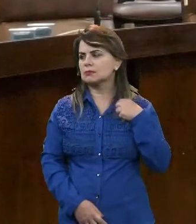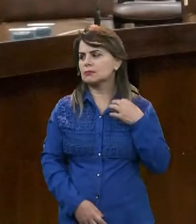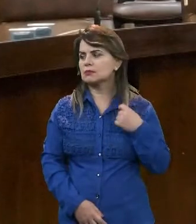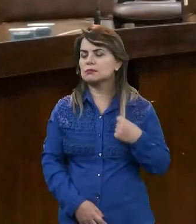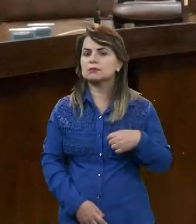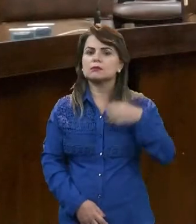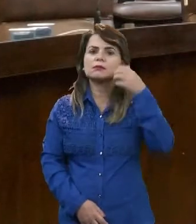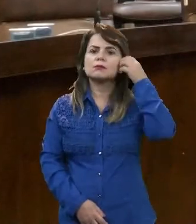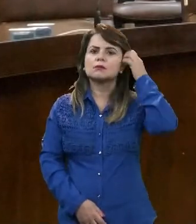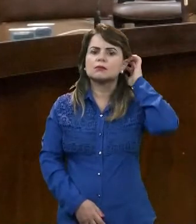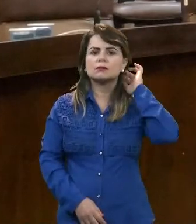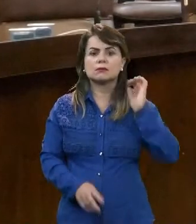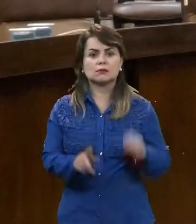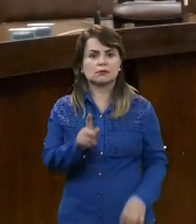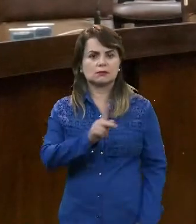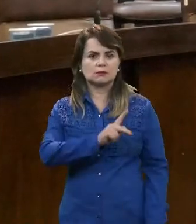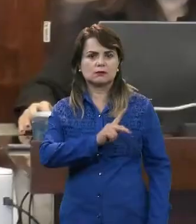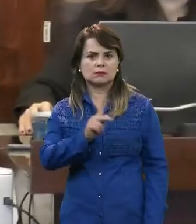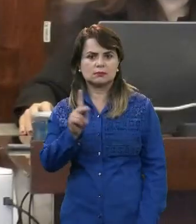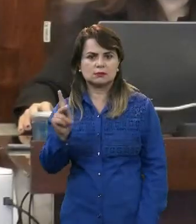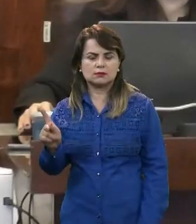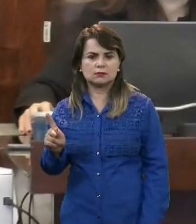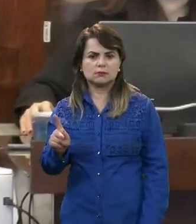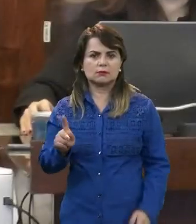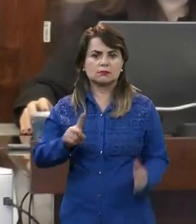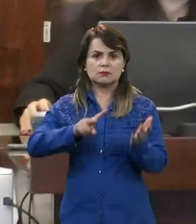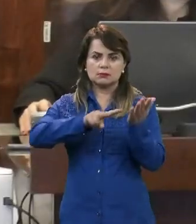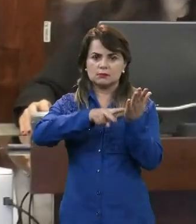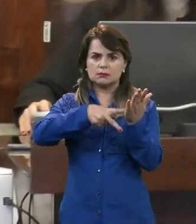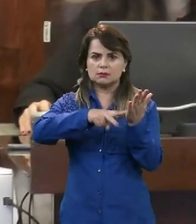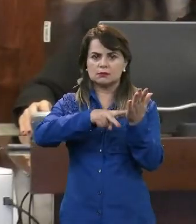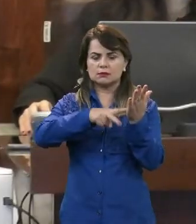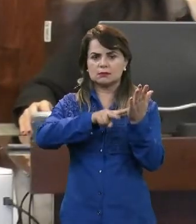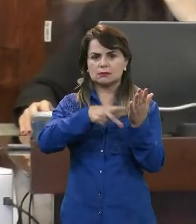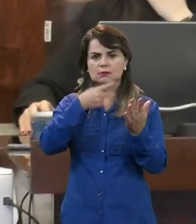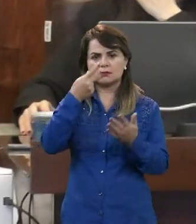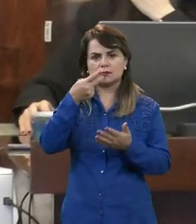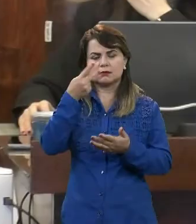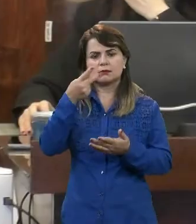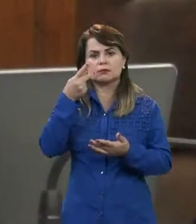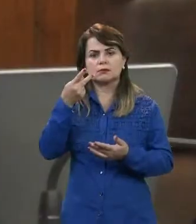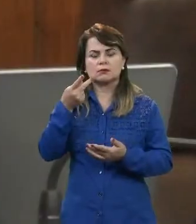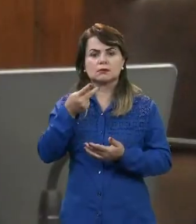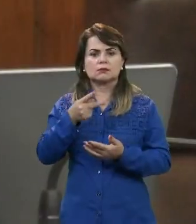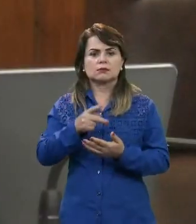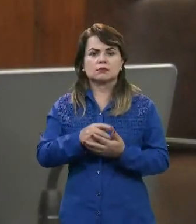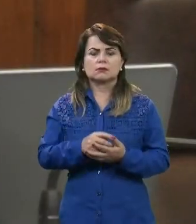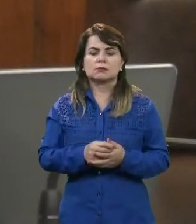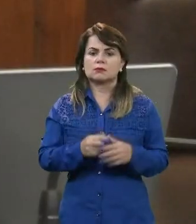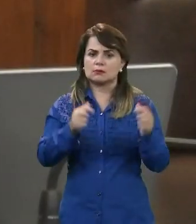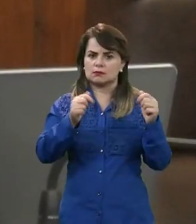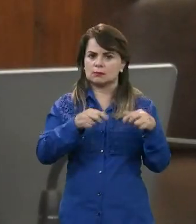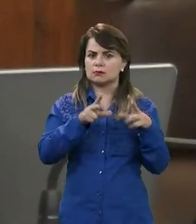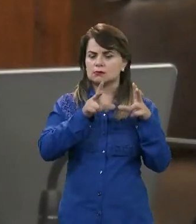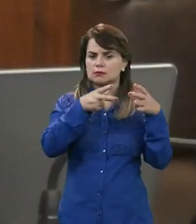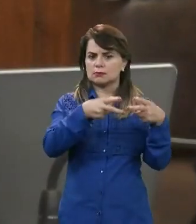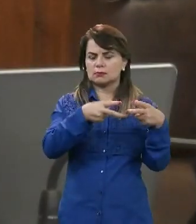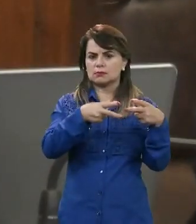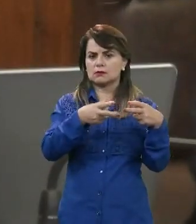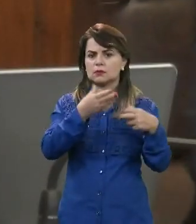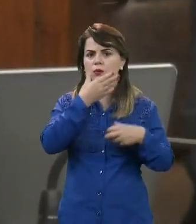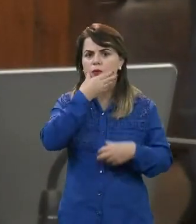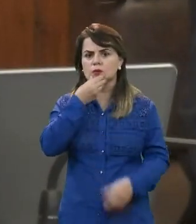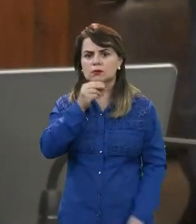Pede a palavra o presidente do Sindicato da Câmara Municipal. Luan Henrique do Nascimento